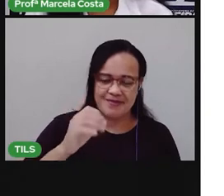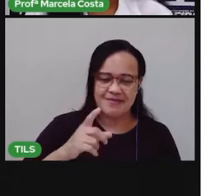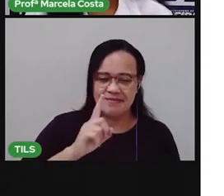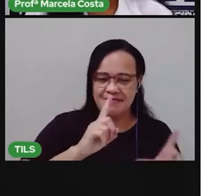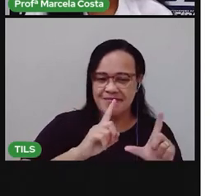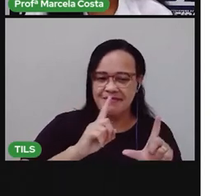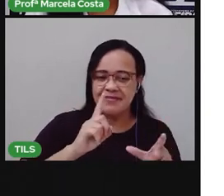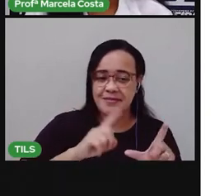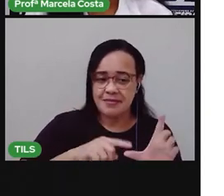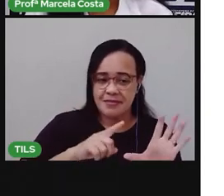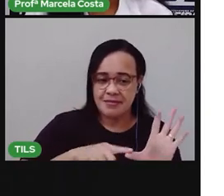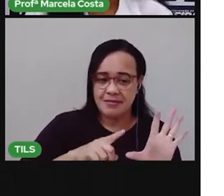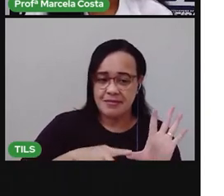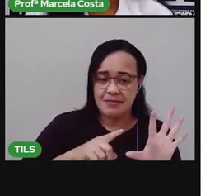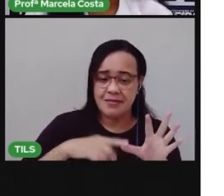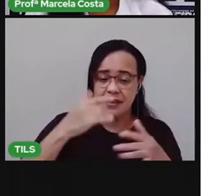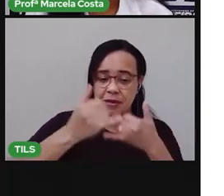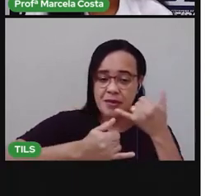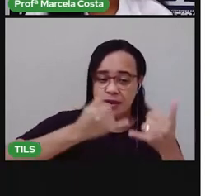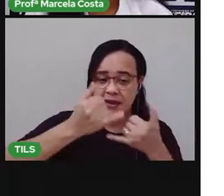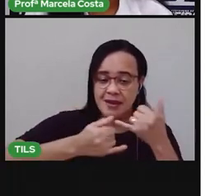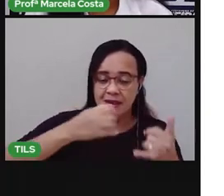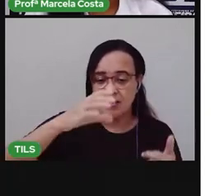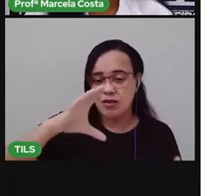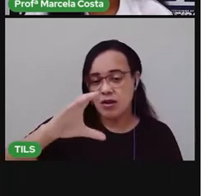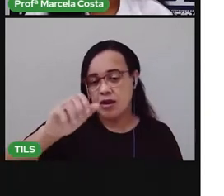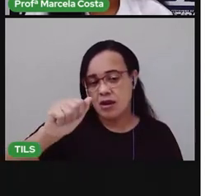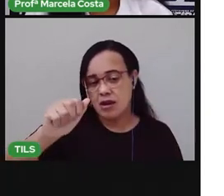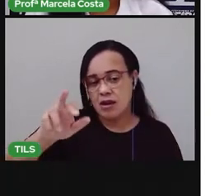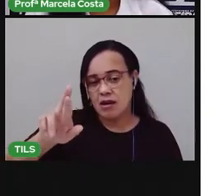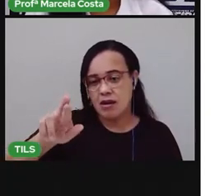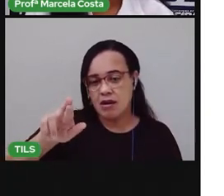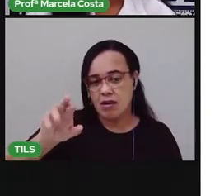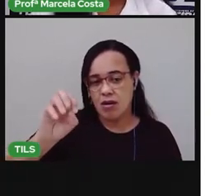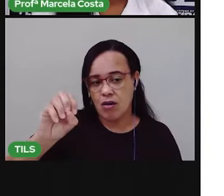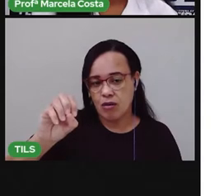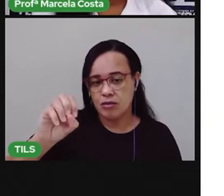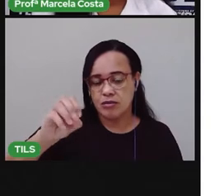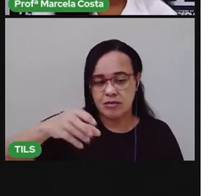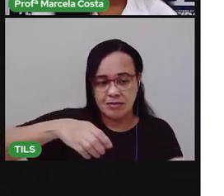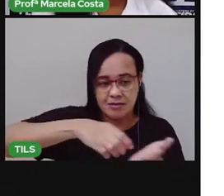Esse outro brinquedo aqui, ó. Carro. Carro.